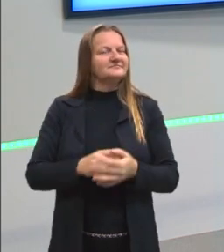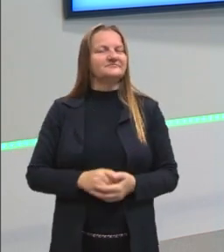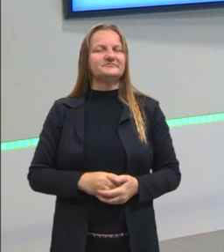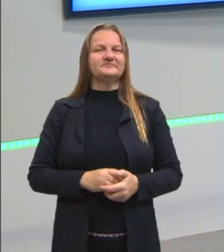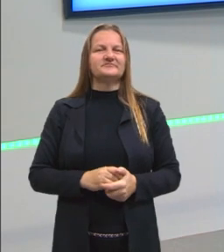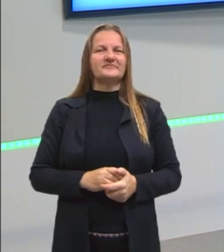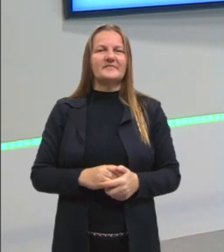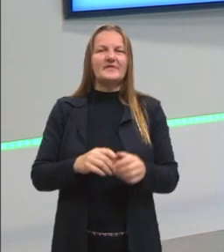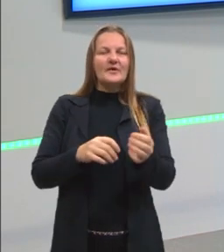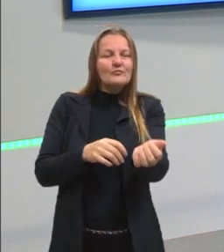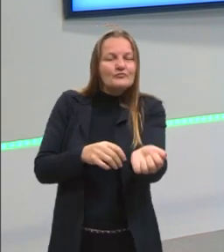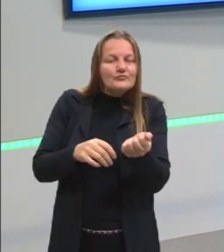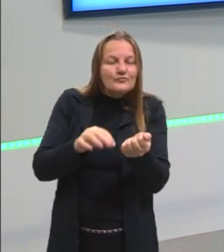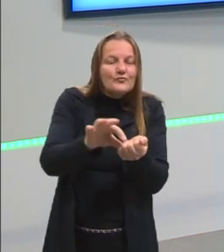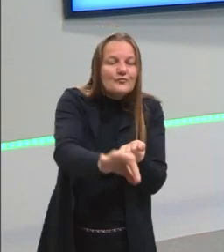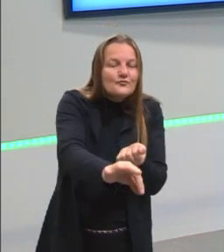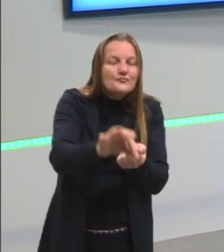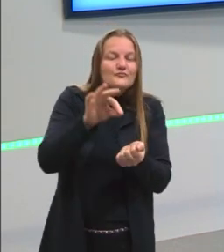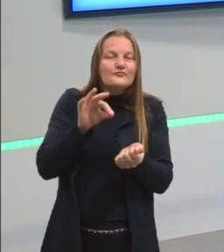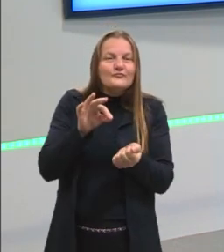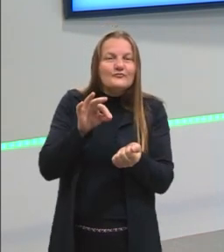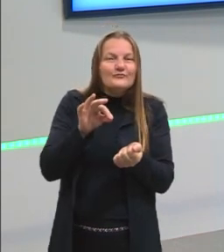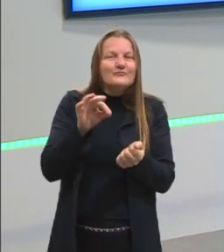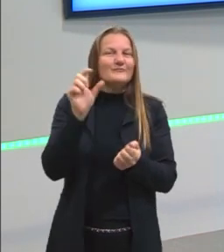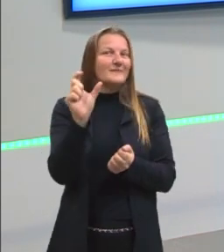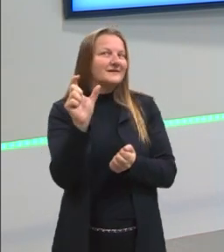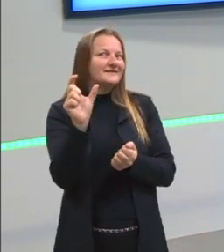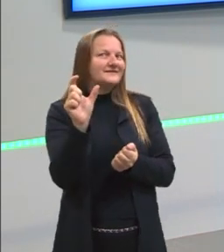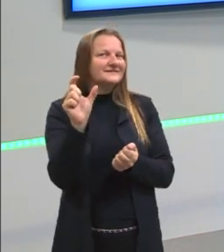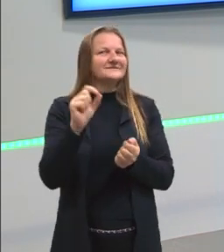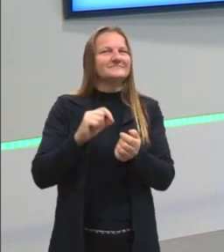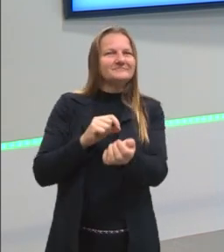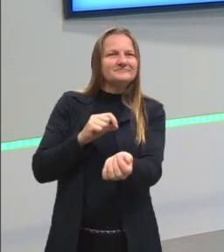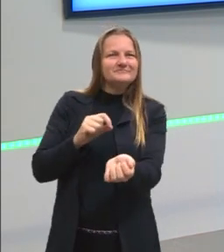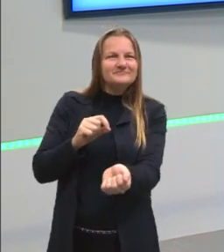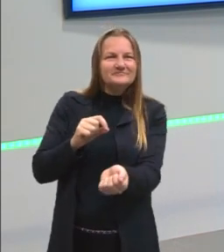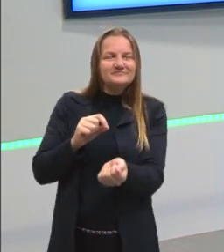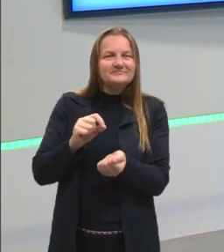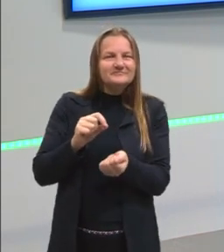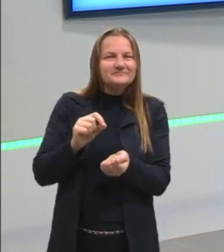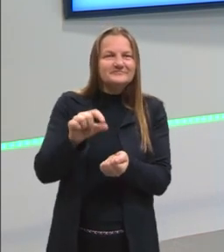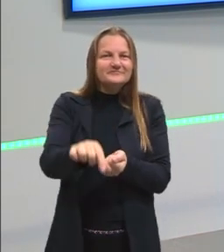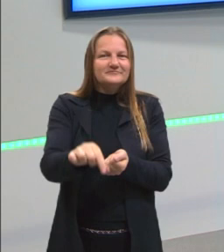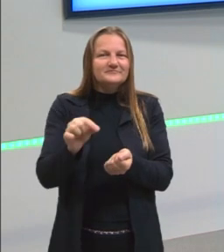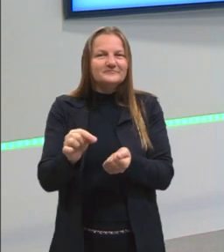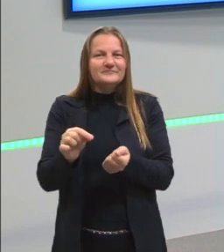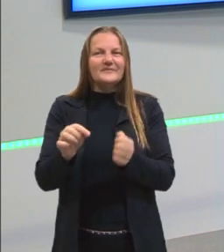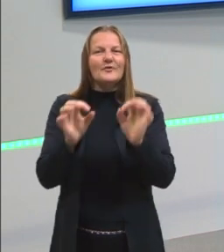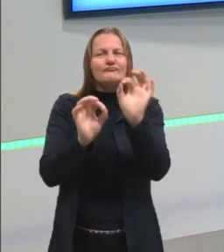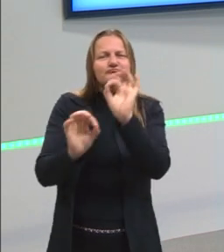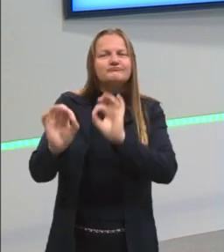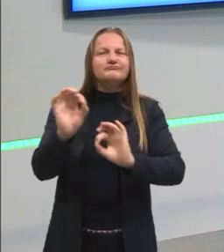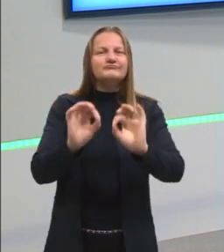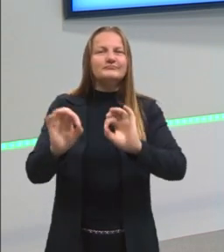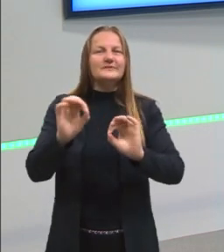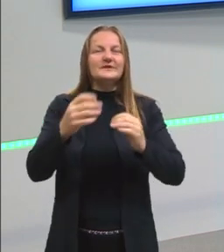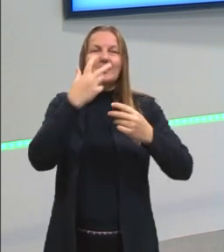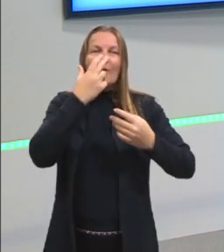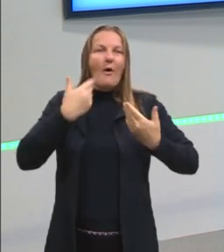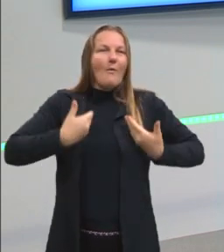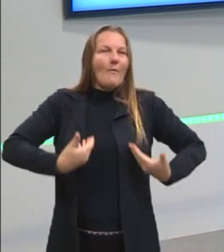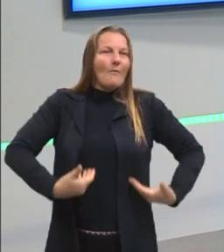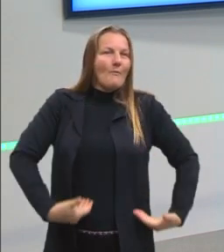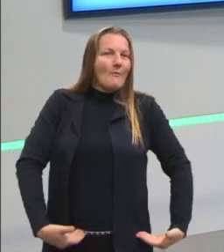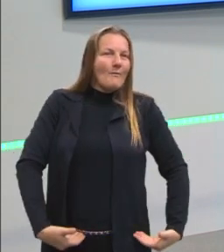gente tira as palavras das nossas gavetas e começa, então, assim como a gente monta uma roupa para vir